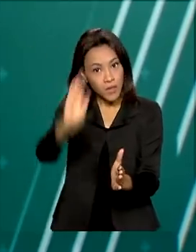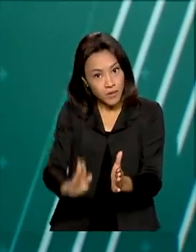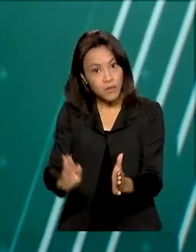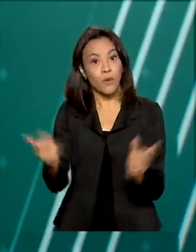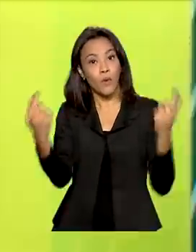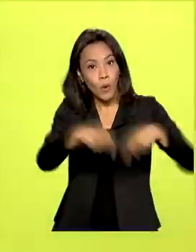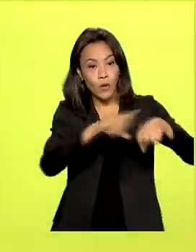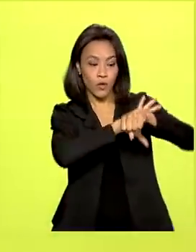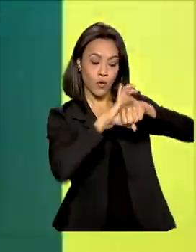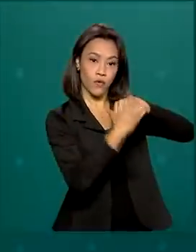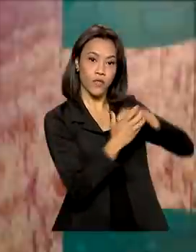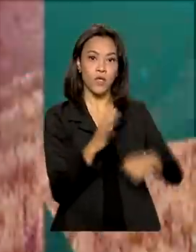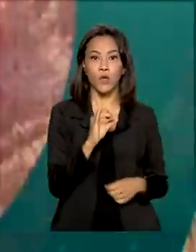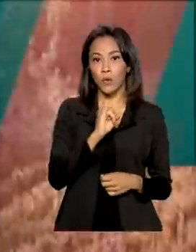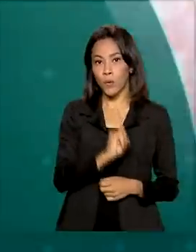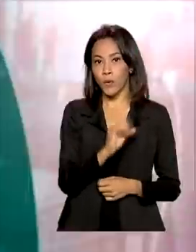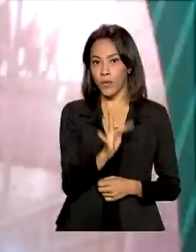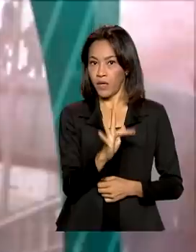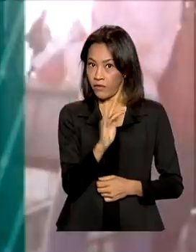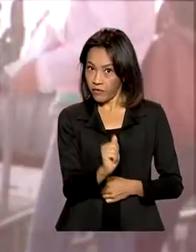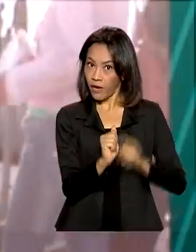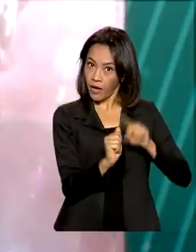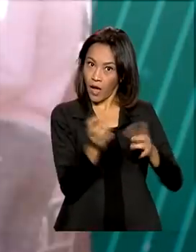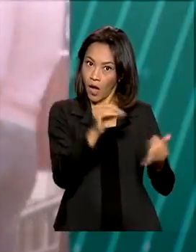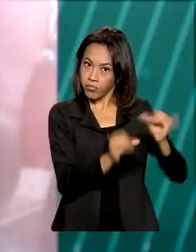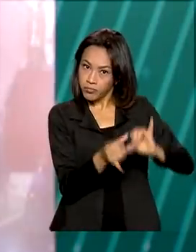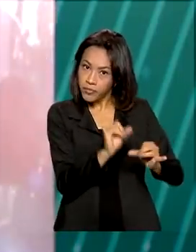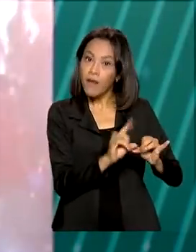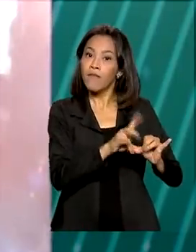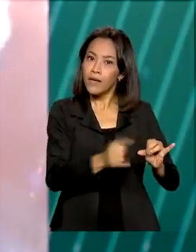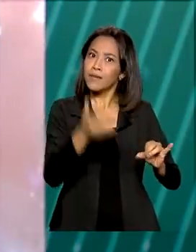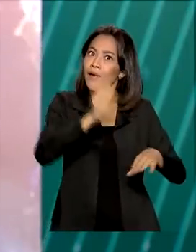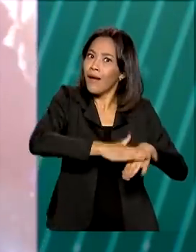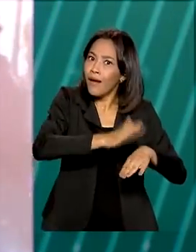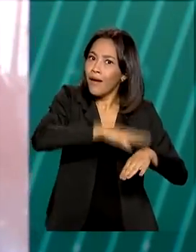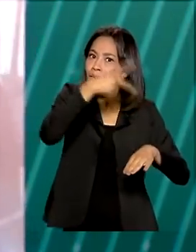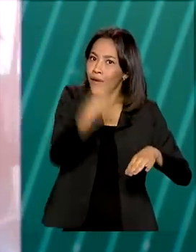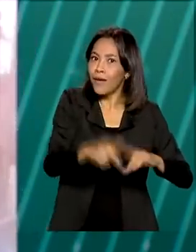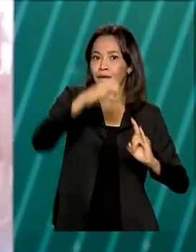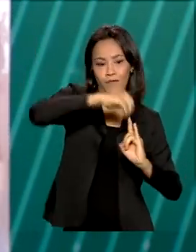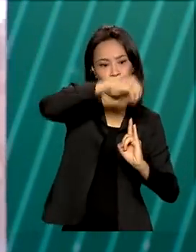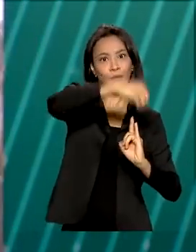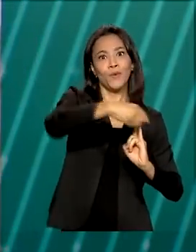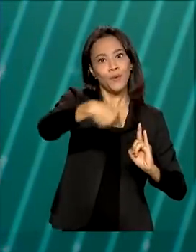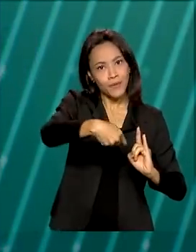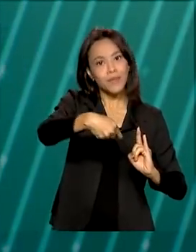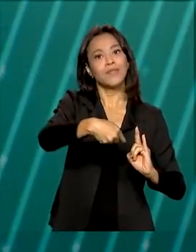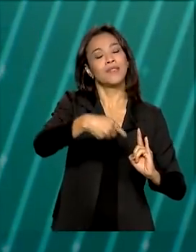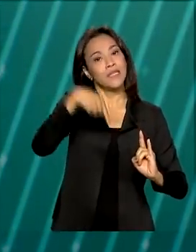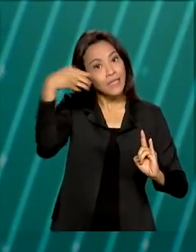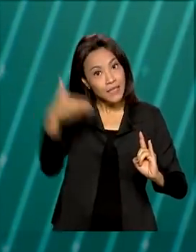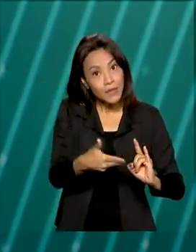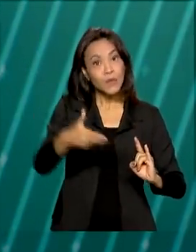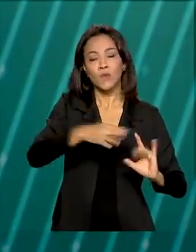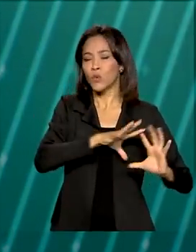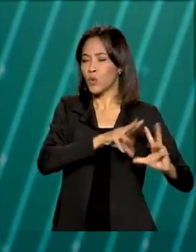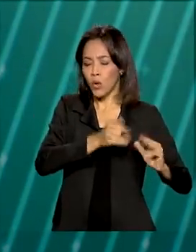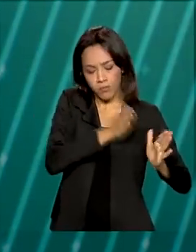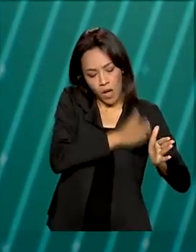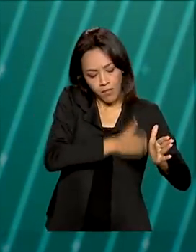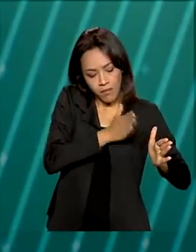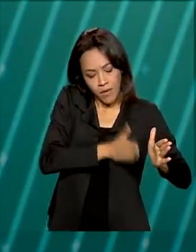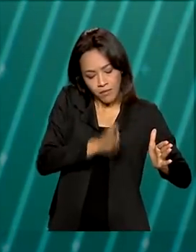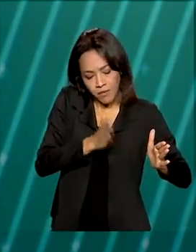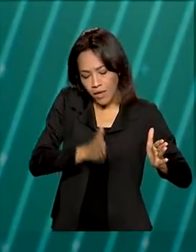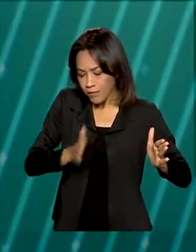O IFA, insumo farmacêutico ativo, será fabricado pela própria Fiocruz e, com isso, todas as etapas de